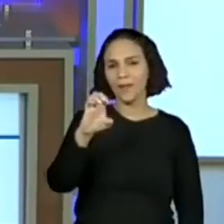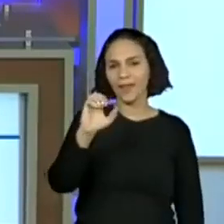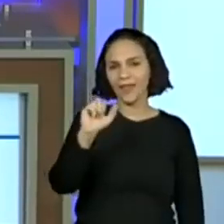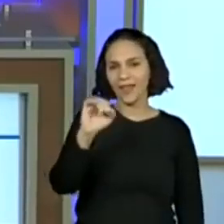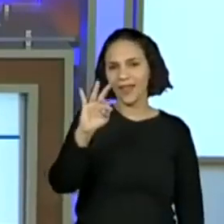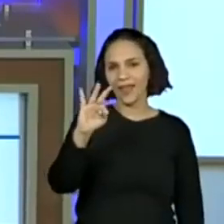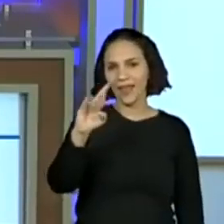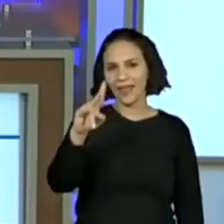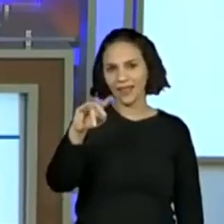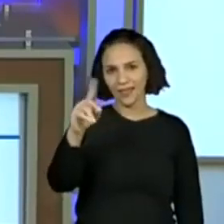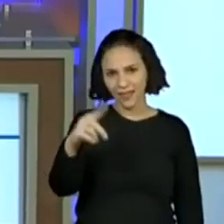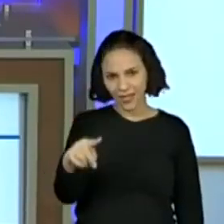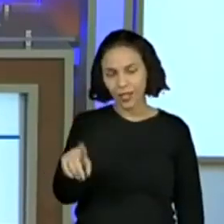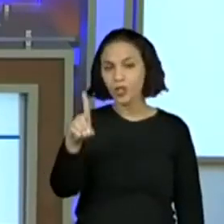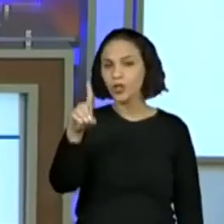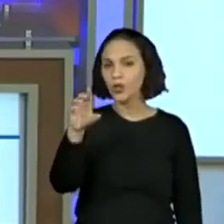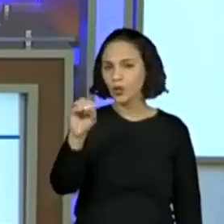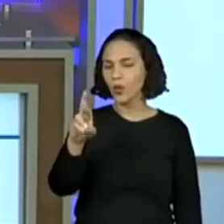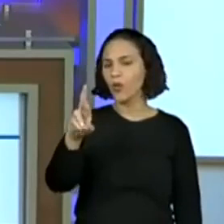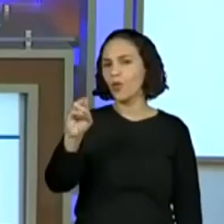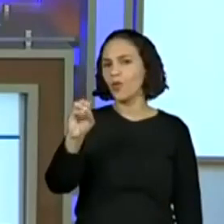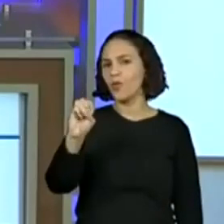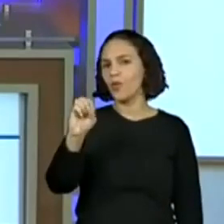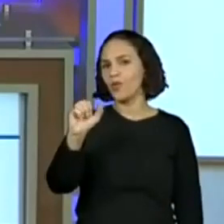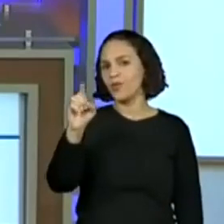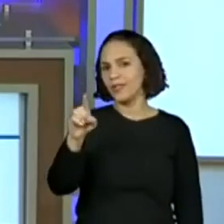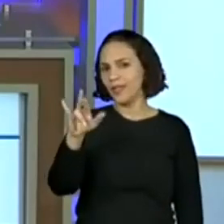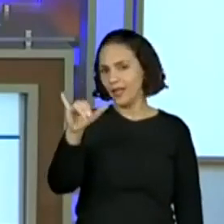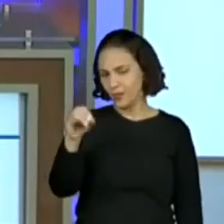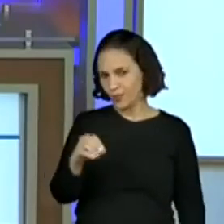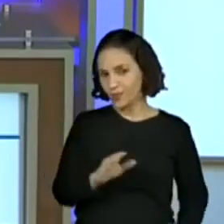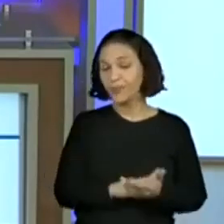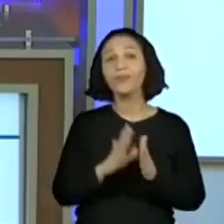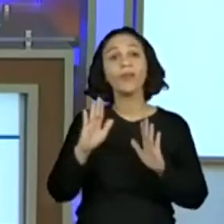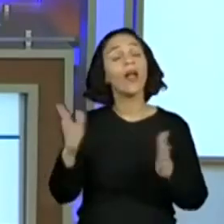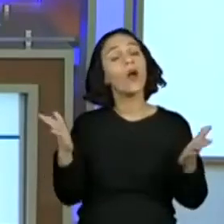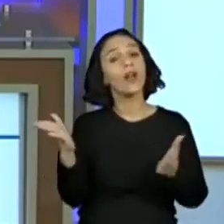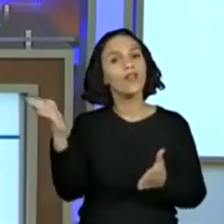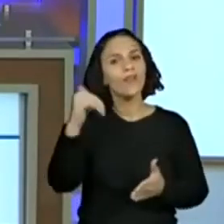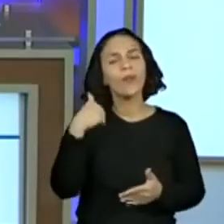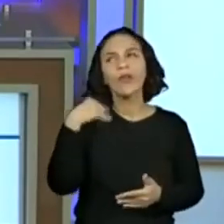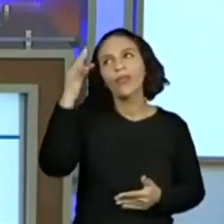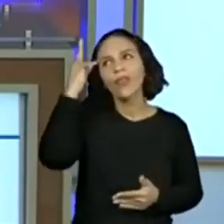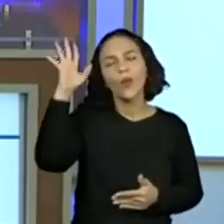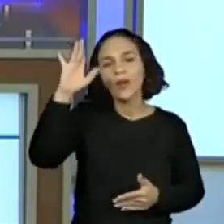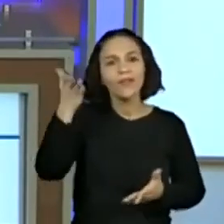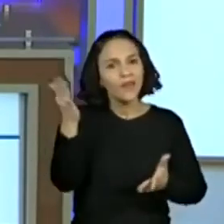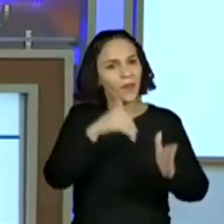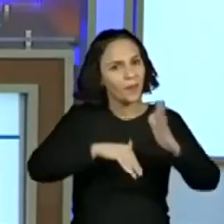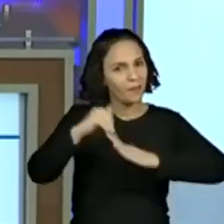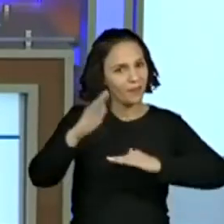Mas, vamos colocar a mão na massa, né? Porque não é só de teoria que a matemática consiste. Vamos lá?